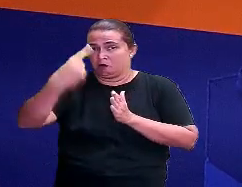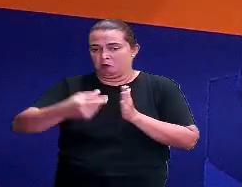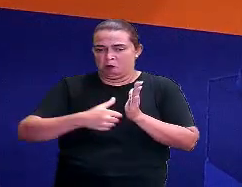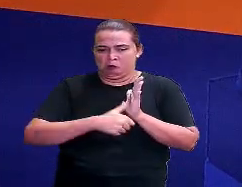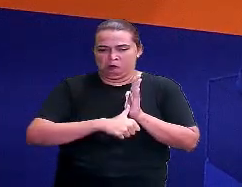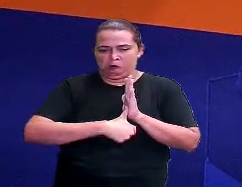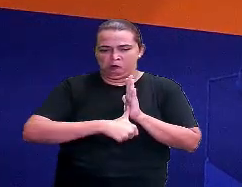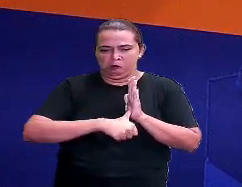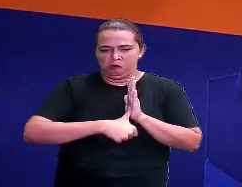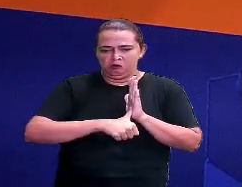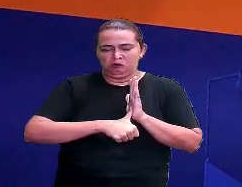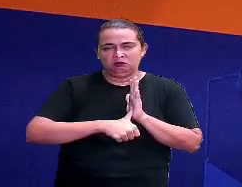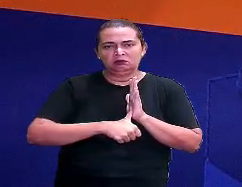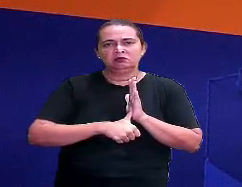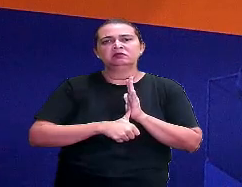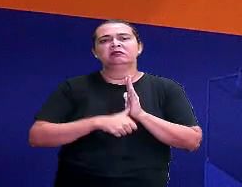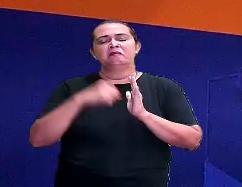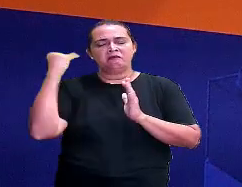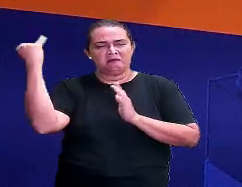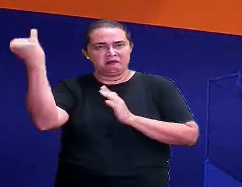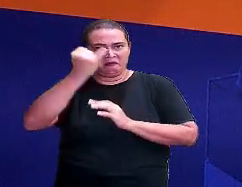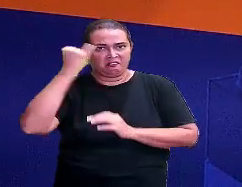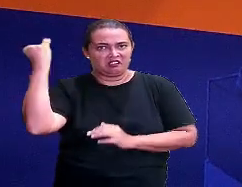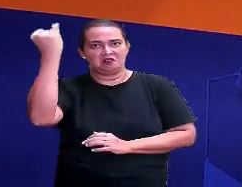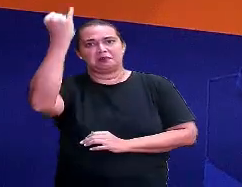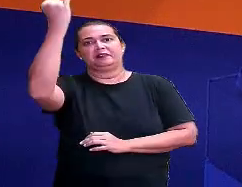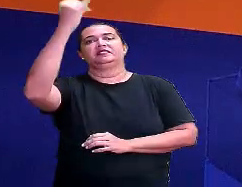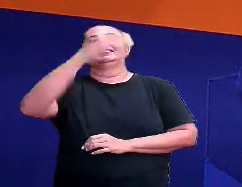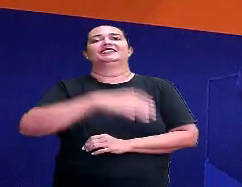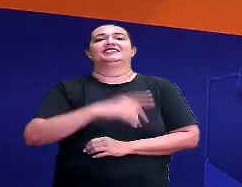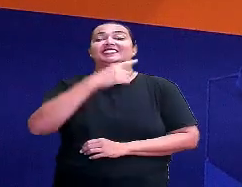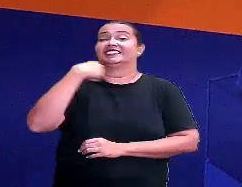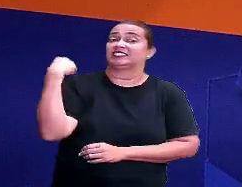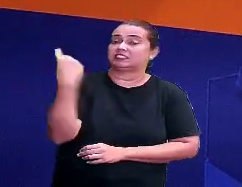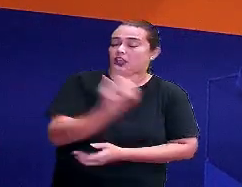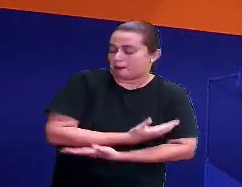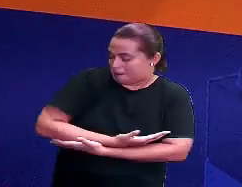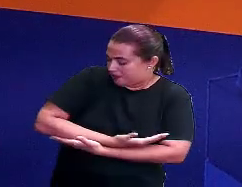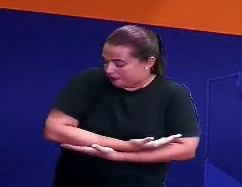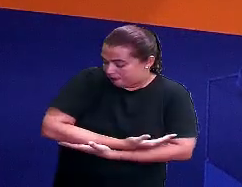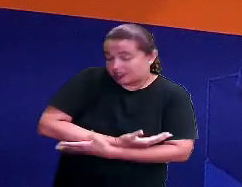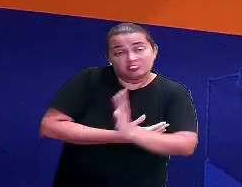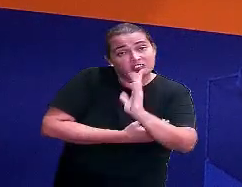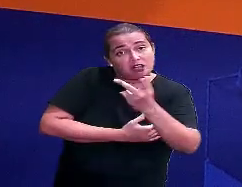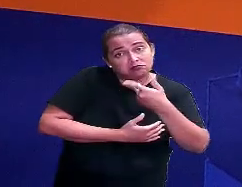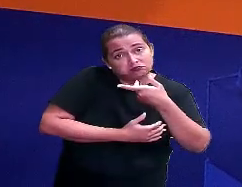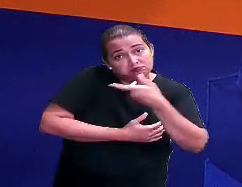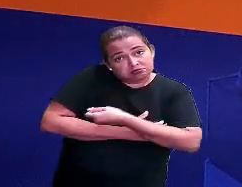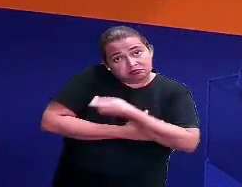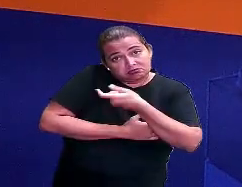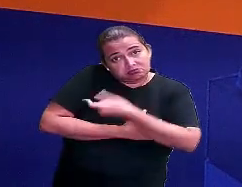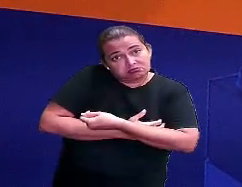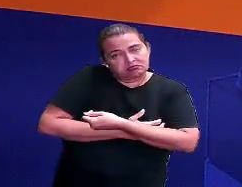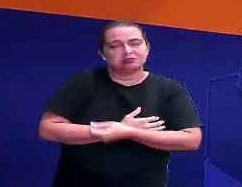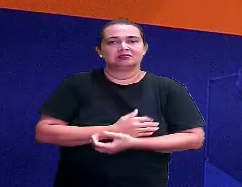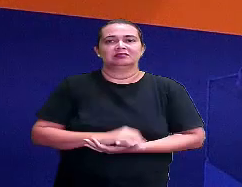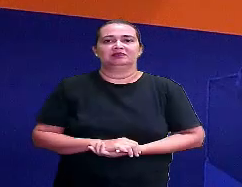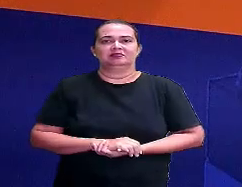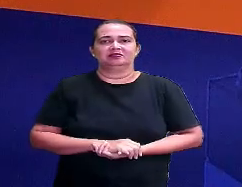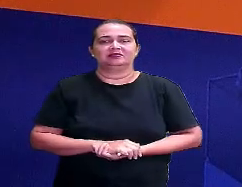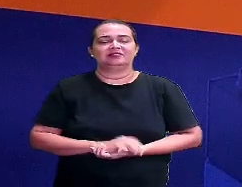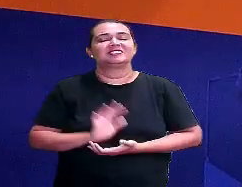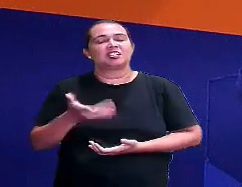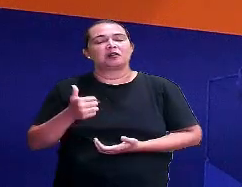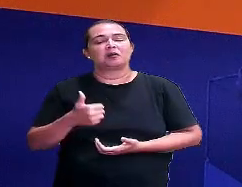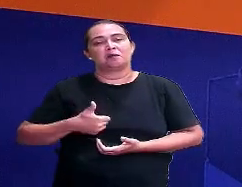Tá vendo só como a vacina é importante e a gente já toma desde o bebêzinho as primeiras vacinas? Pois é. Então, essa seria